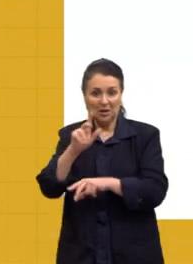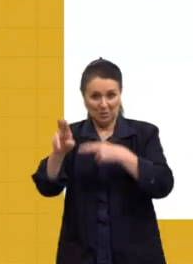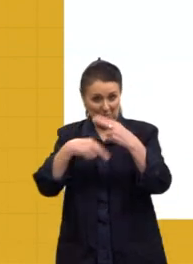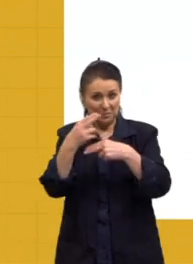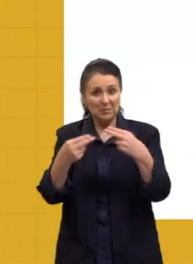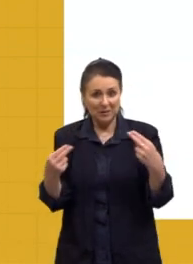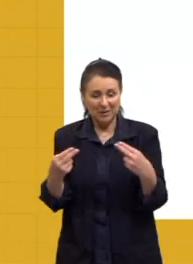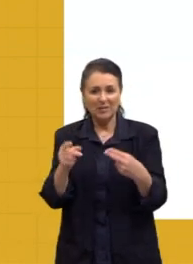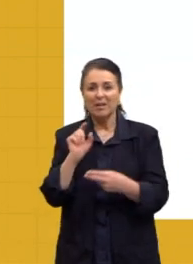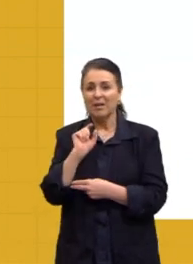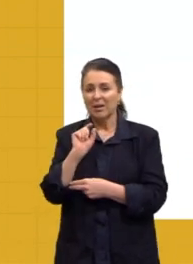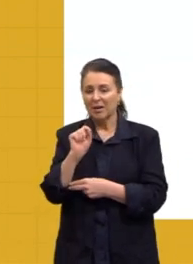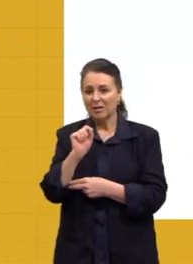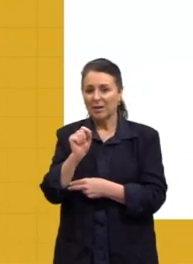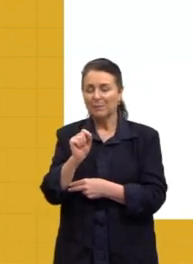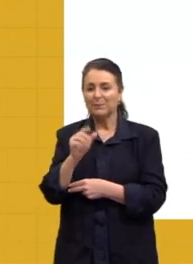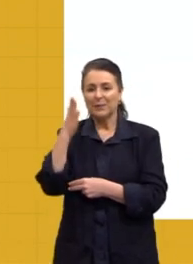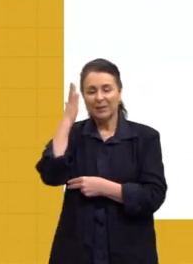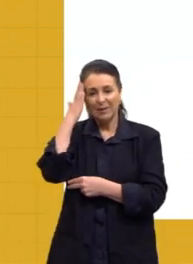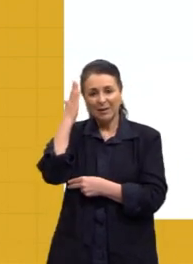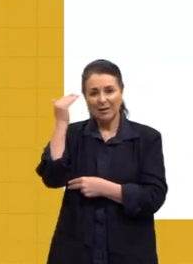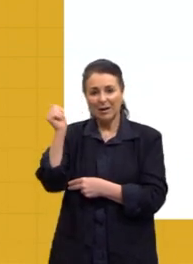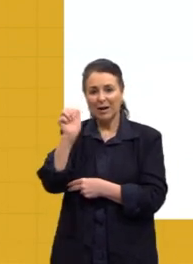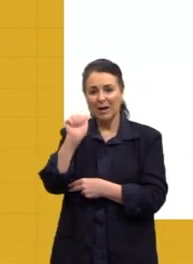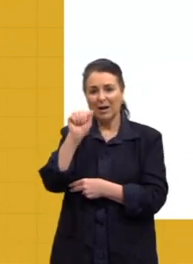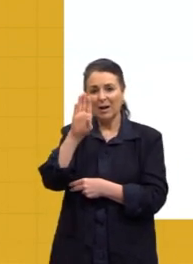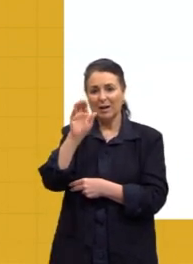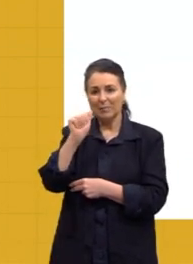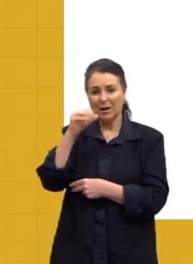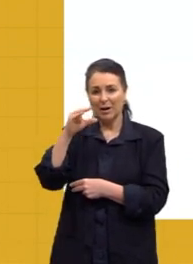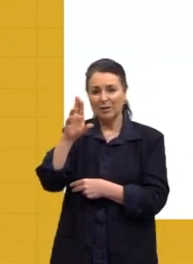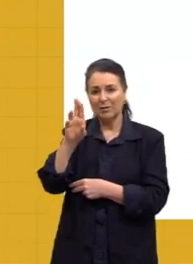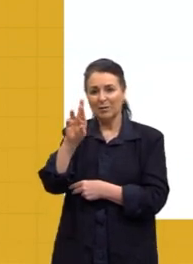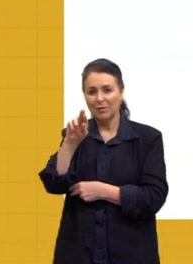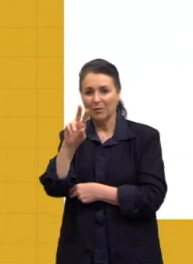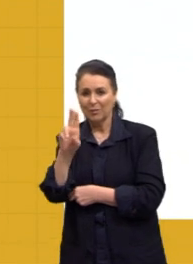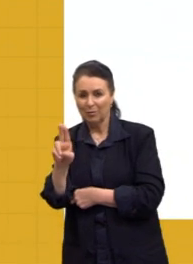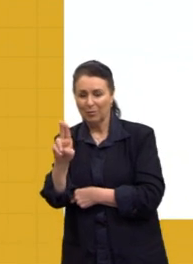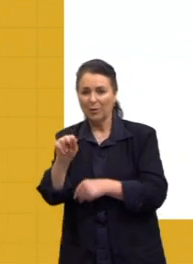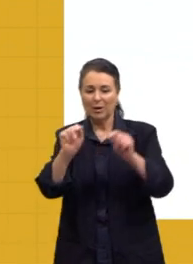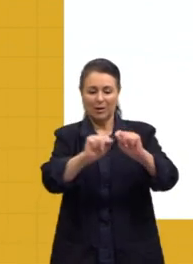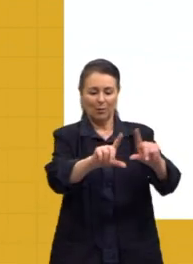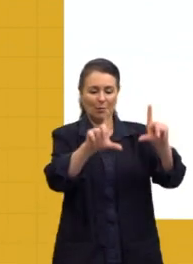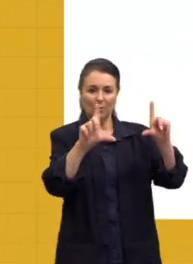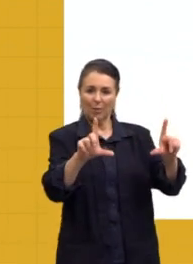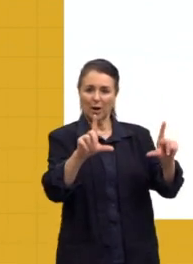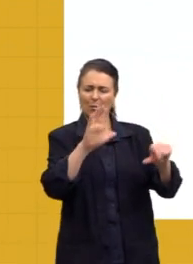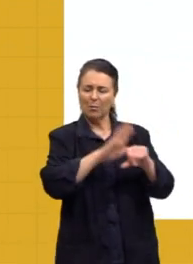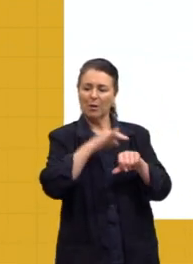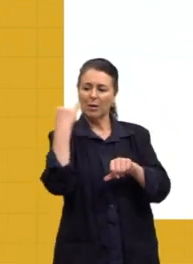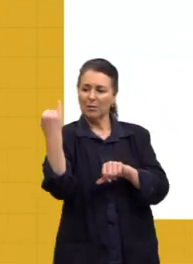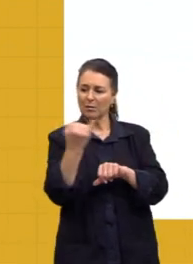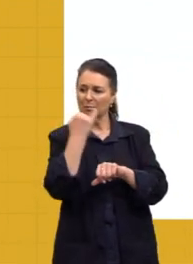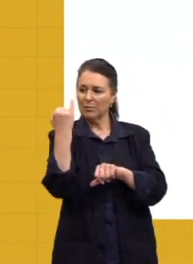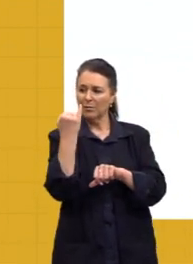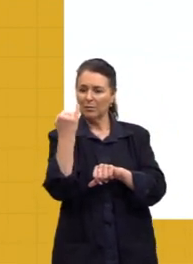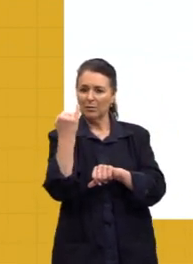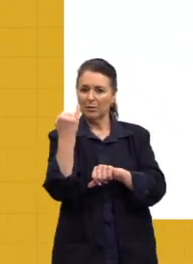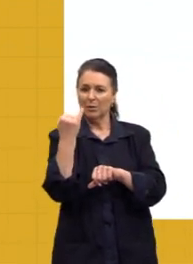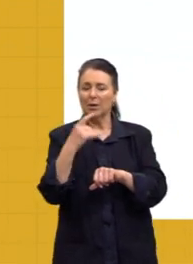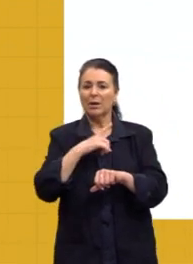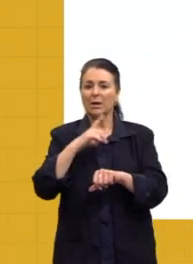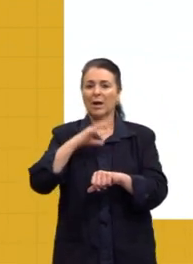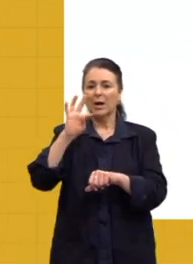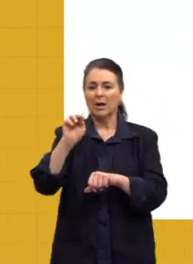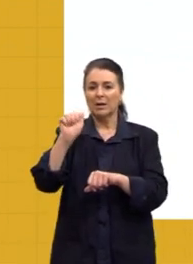que é a nossa famosa Abapuru. Que é o quadro, um dos quadros mais importantes dessa artista incrível que nós temos, que é a